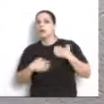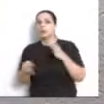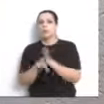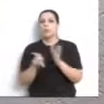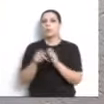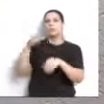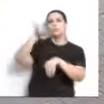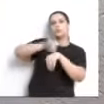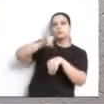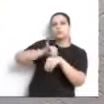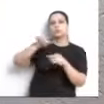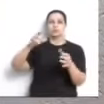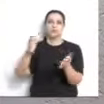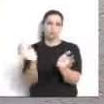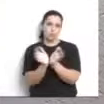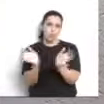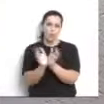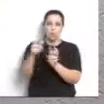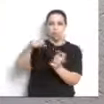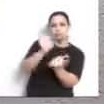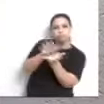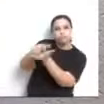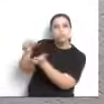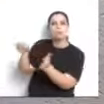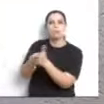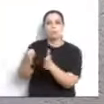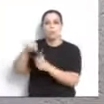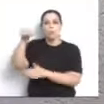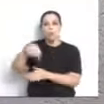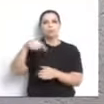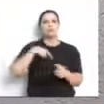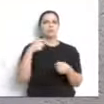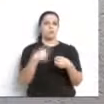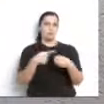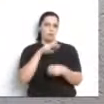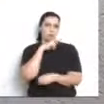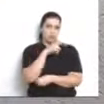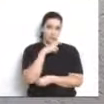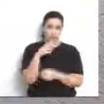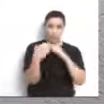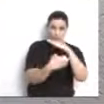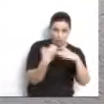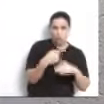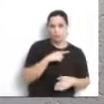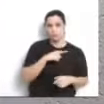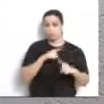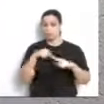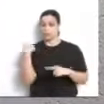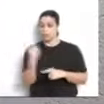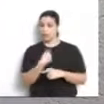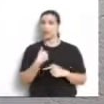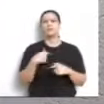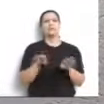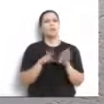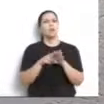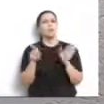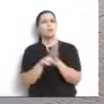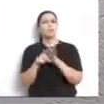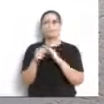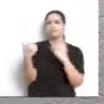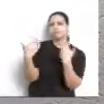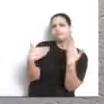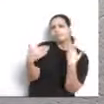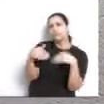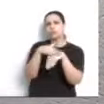dos líderes daquelas entidades. Isso demonstra absolutamente a simplicidade, a vocação pelo